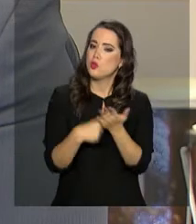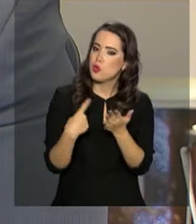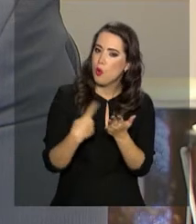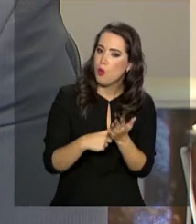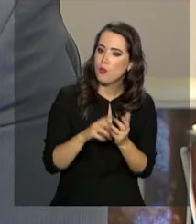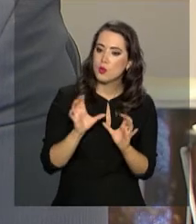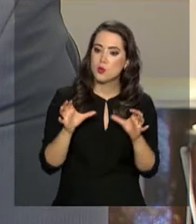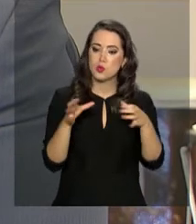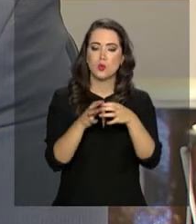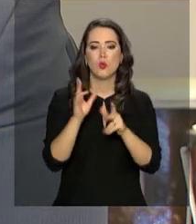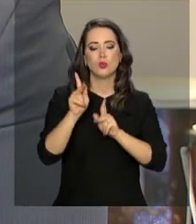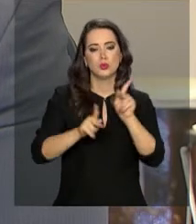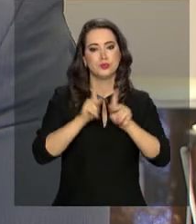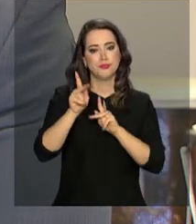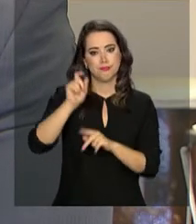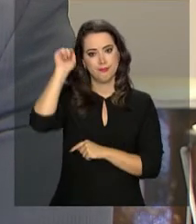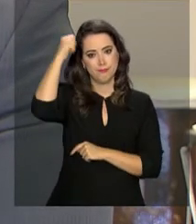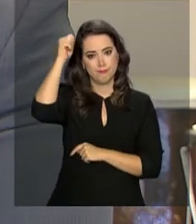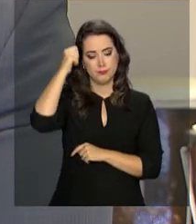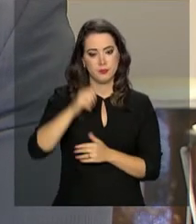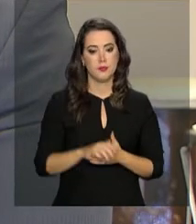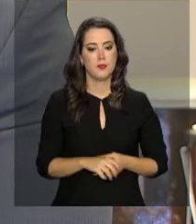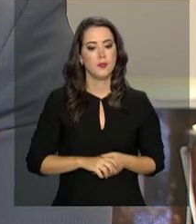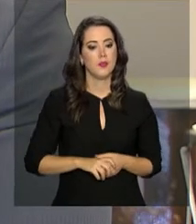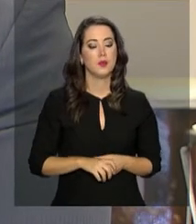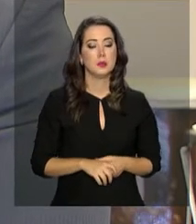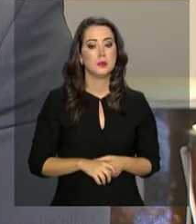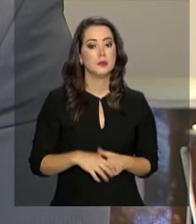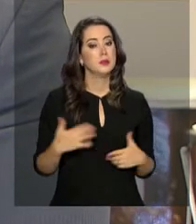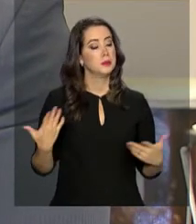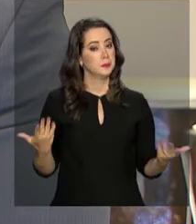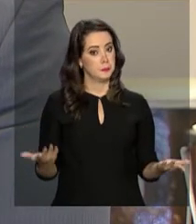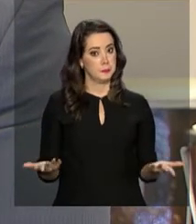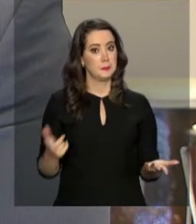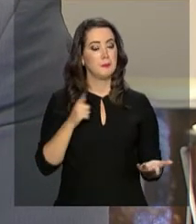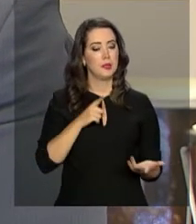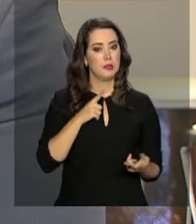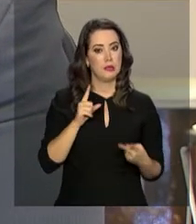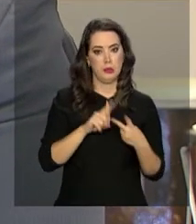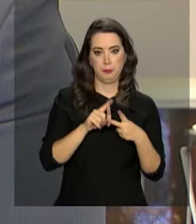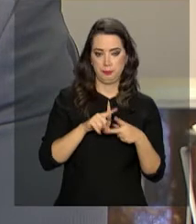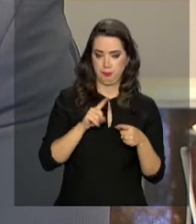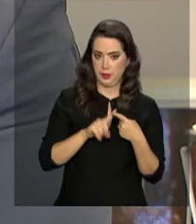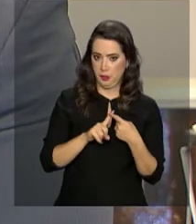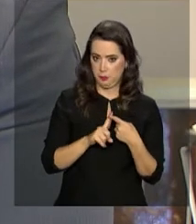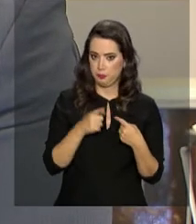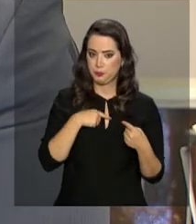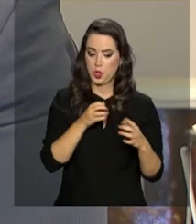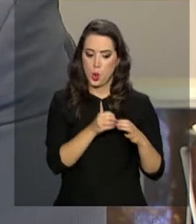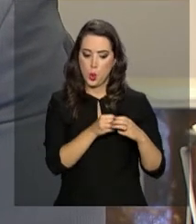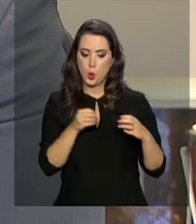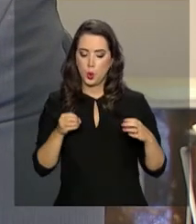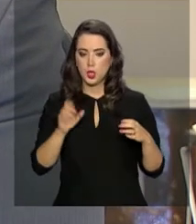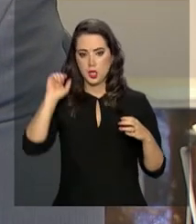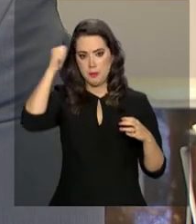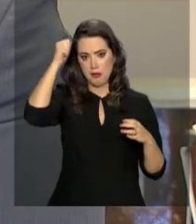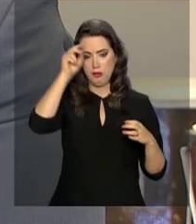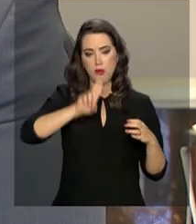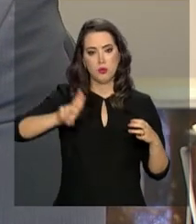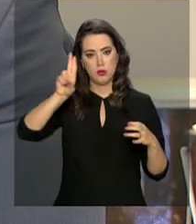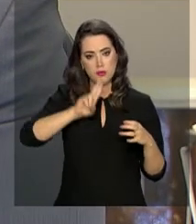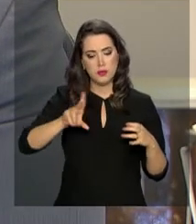desenvolvidas nos últimos anos. Além do sistema de reserva de vagas para negros nas